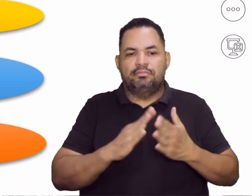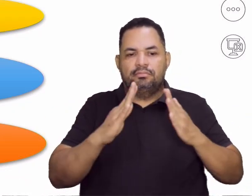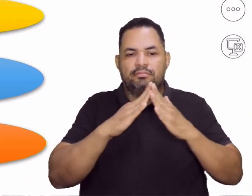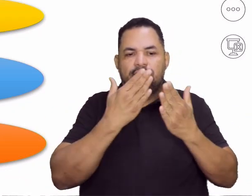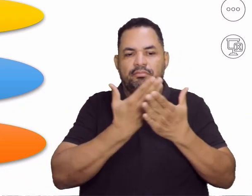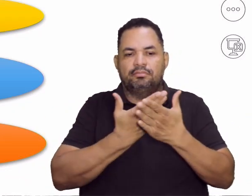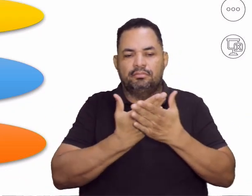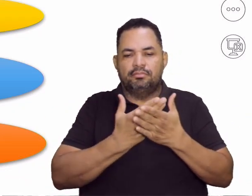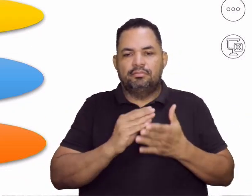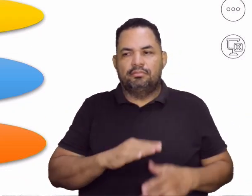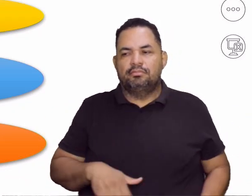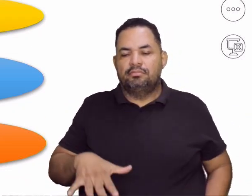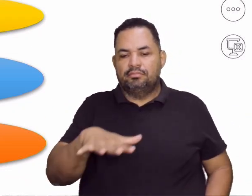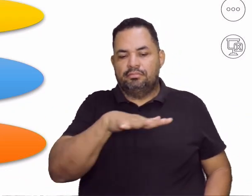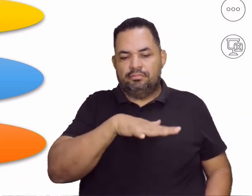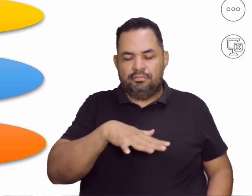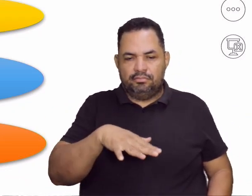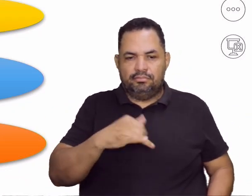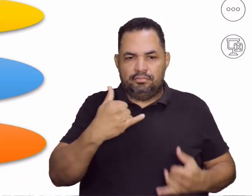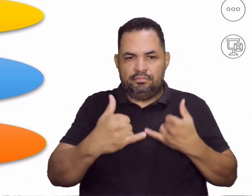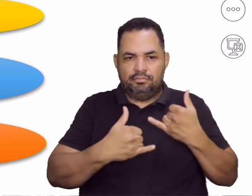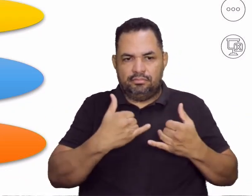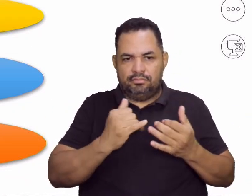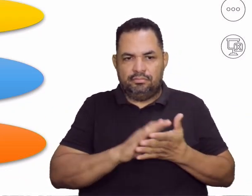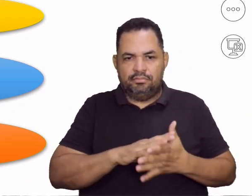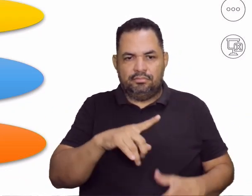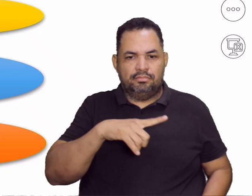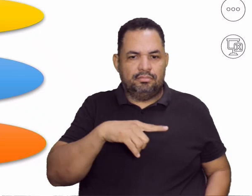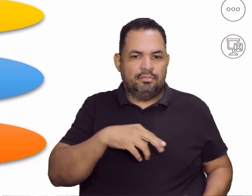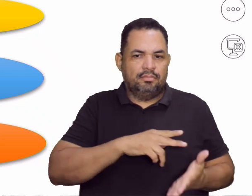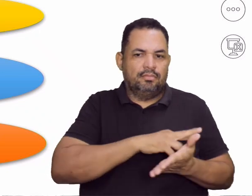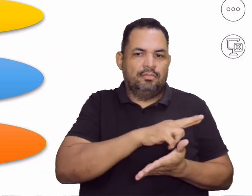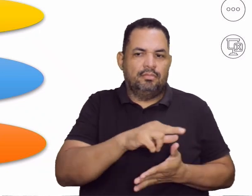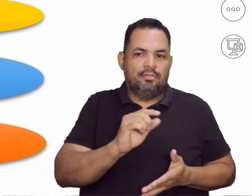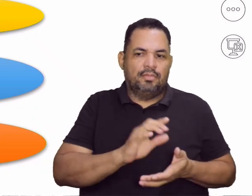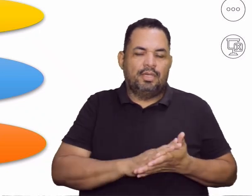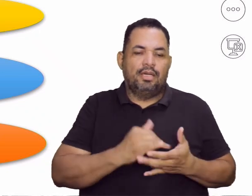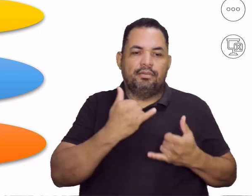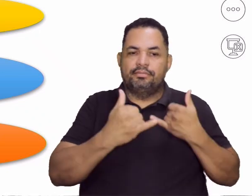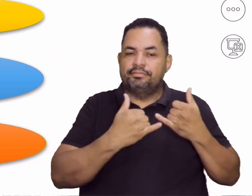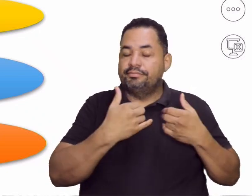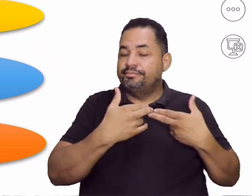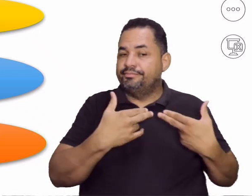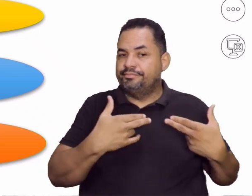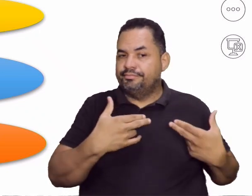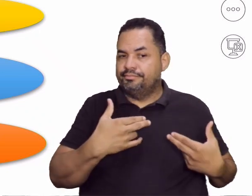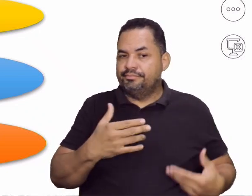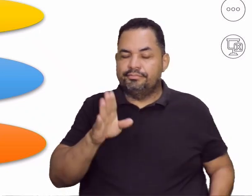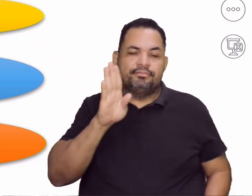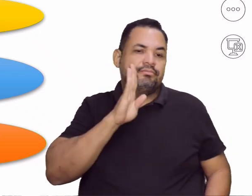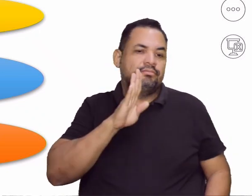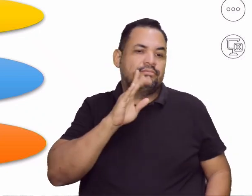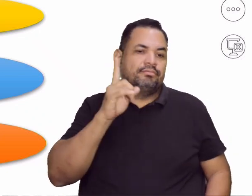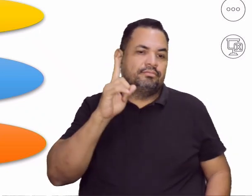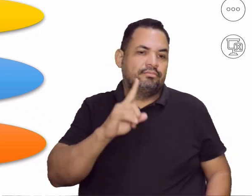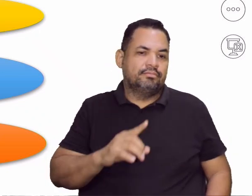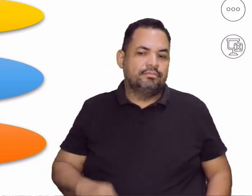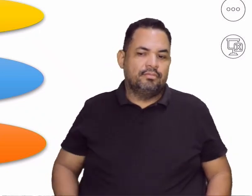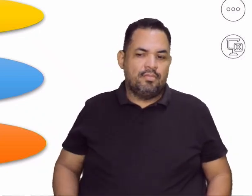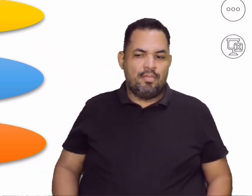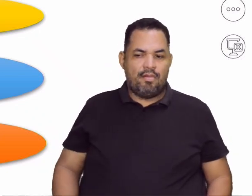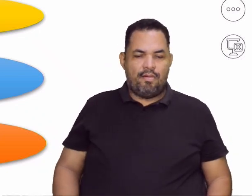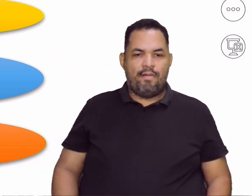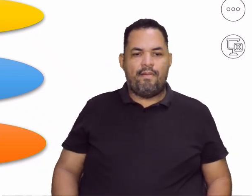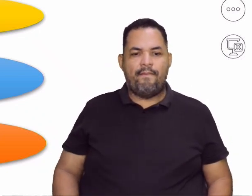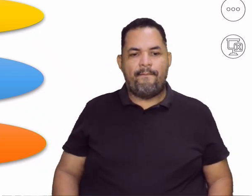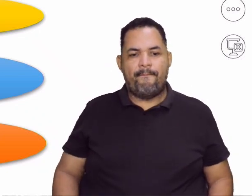ambientes de lazer, eu poderia citar para vocês ali, olha esses jogos que legais que são. Pega, pega, esconde, esconde,